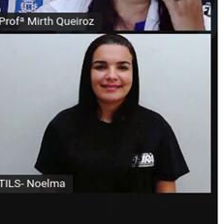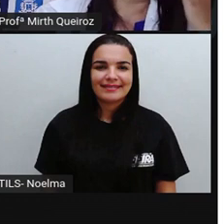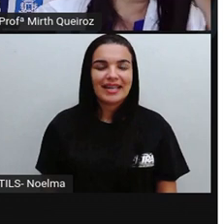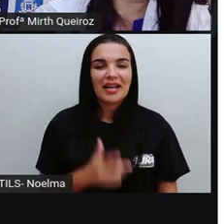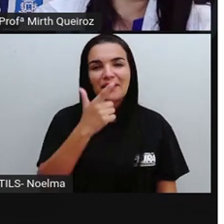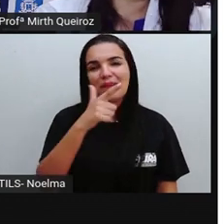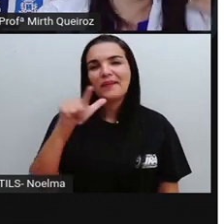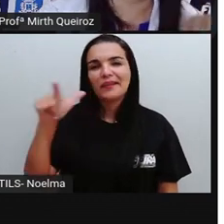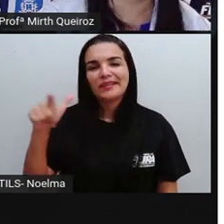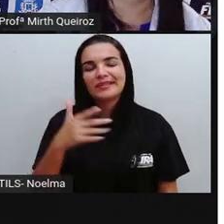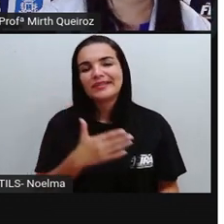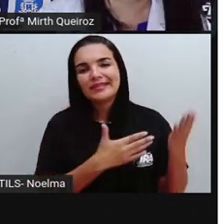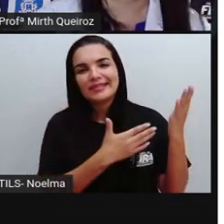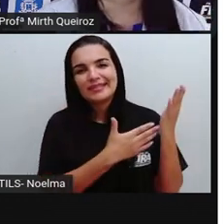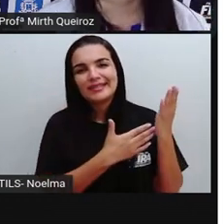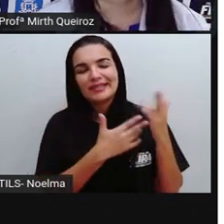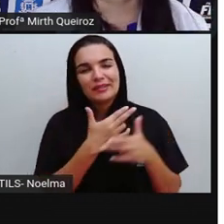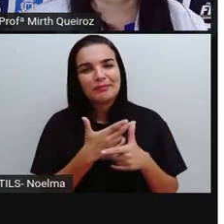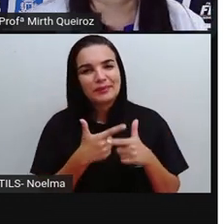Observe essa outra situação.